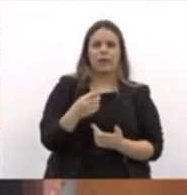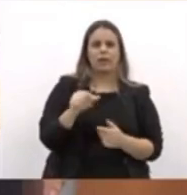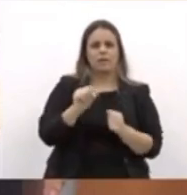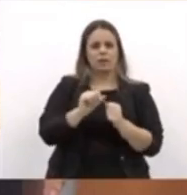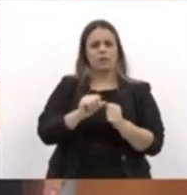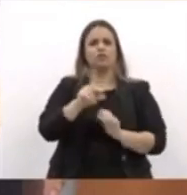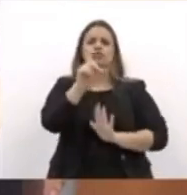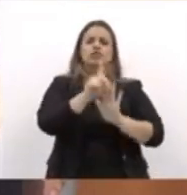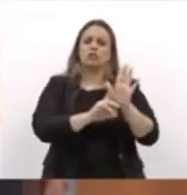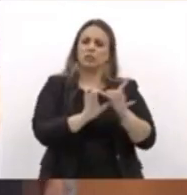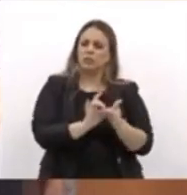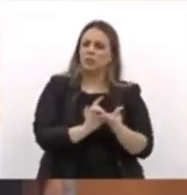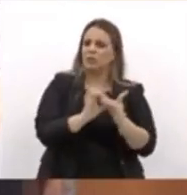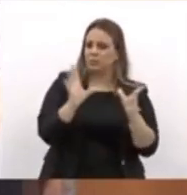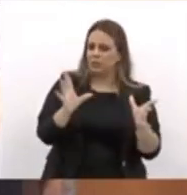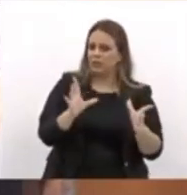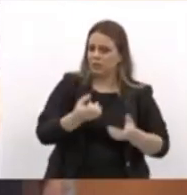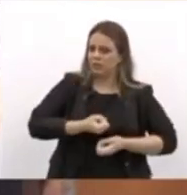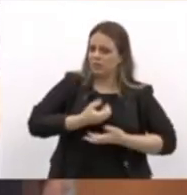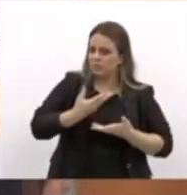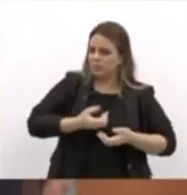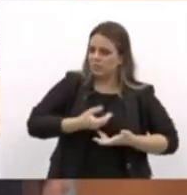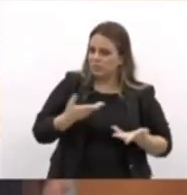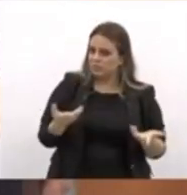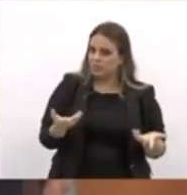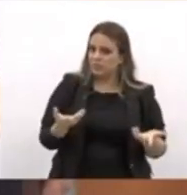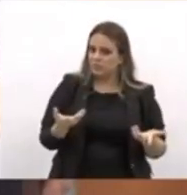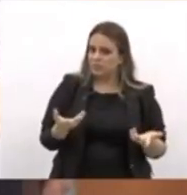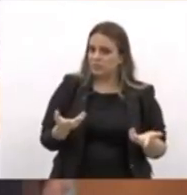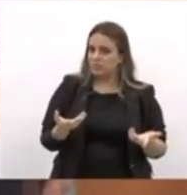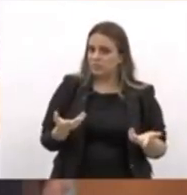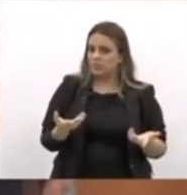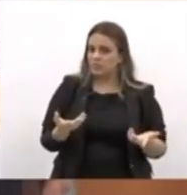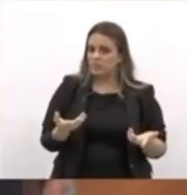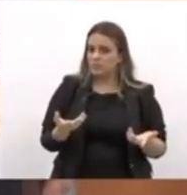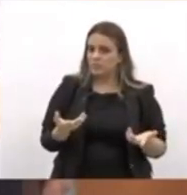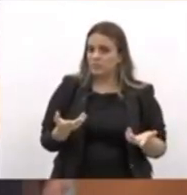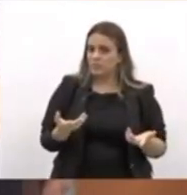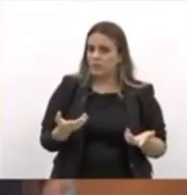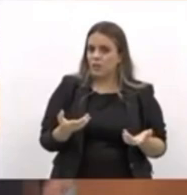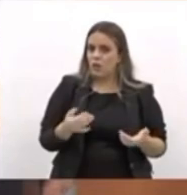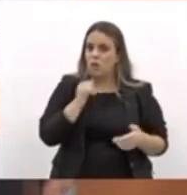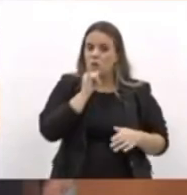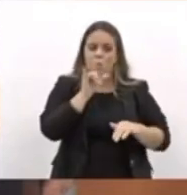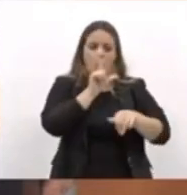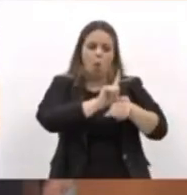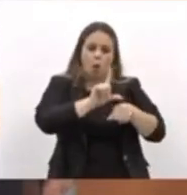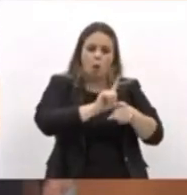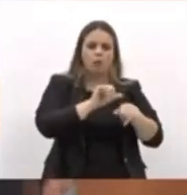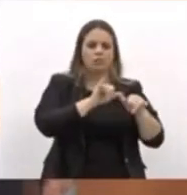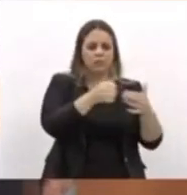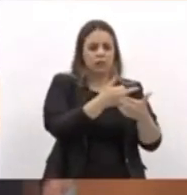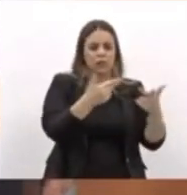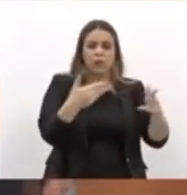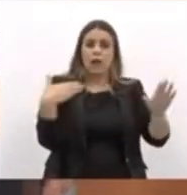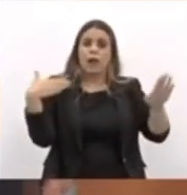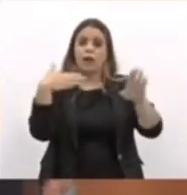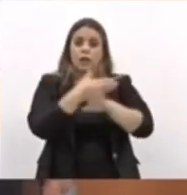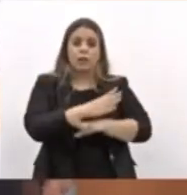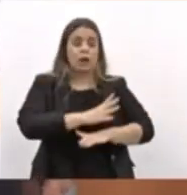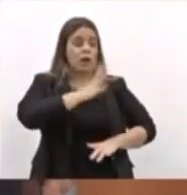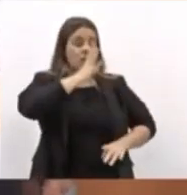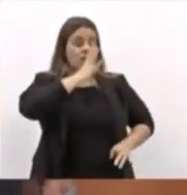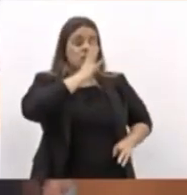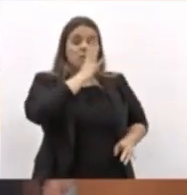liberdade de expressão? Entrar em um comércio e ameaçar o dono desse